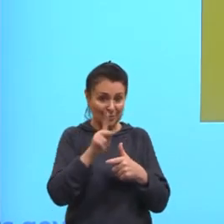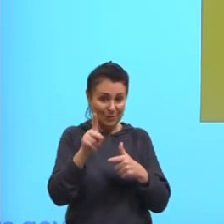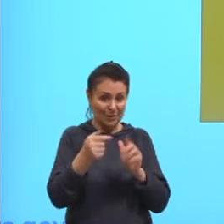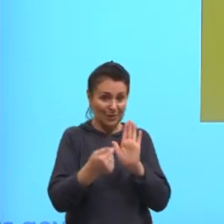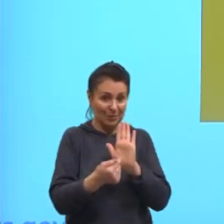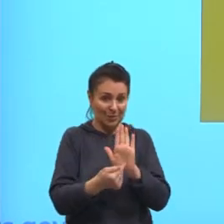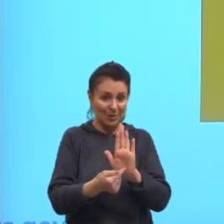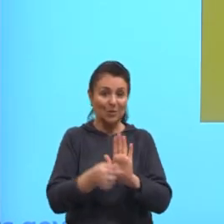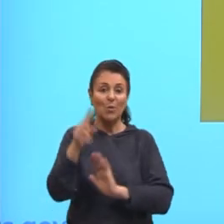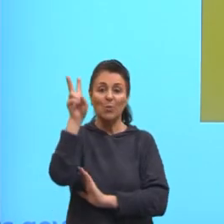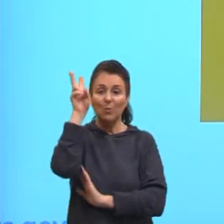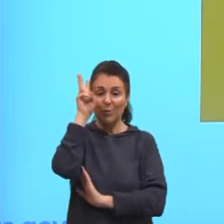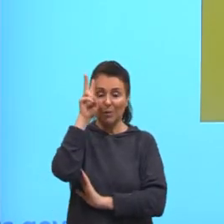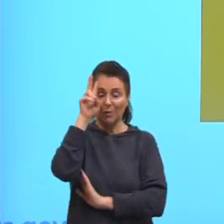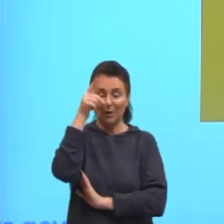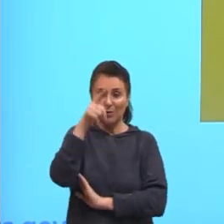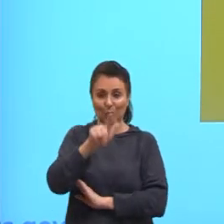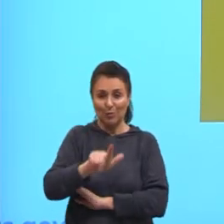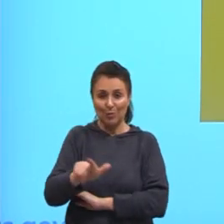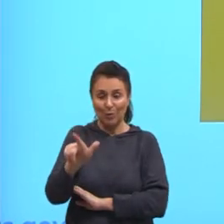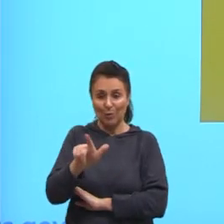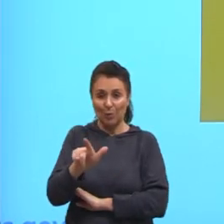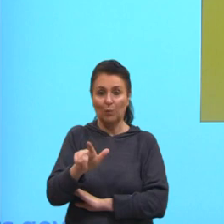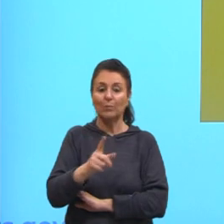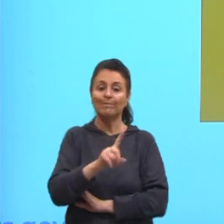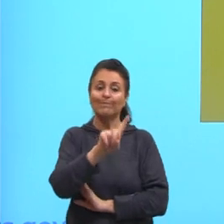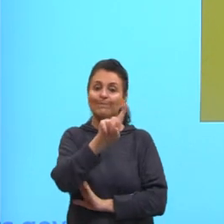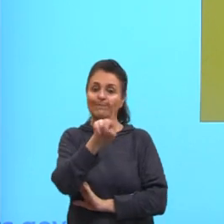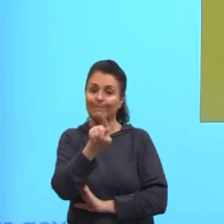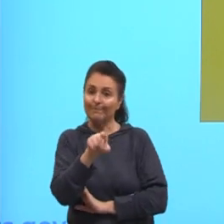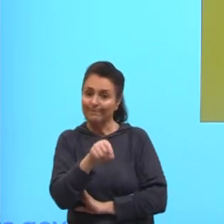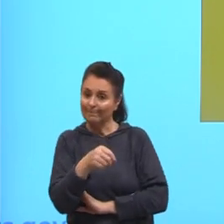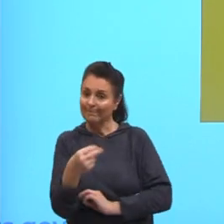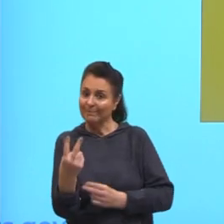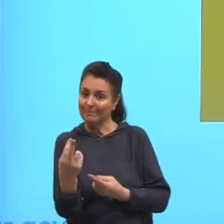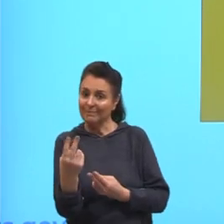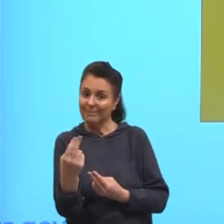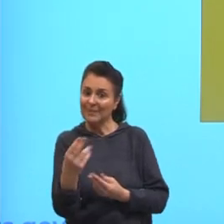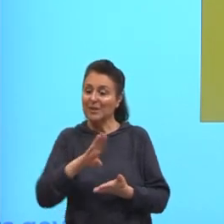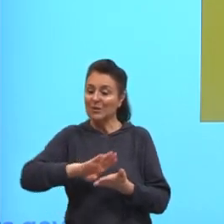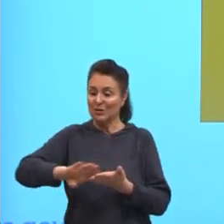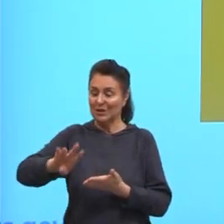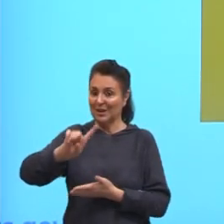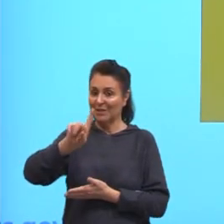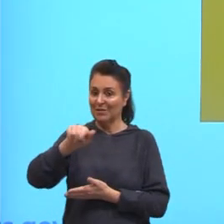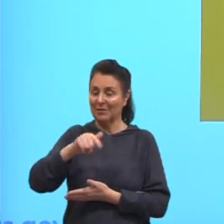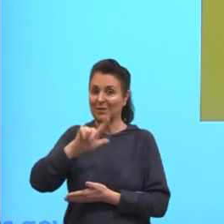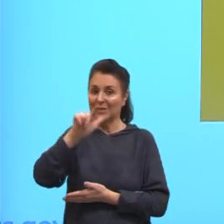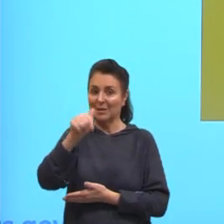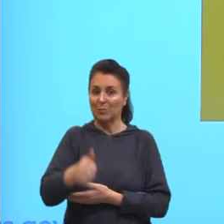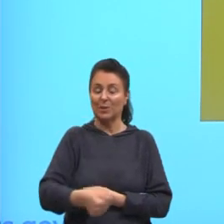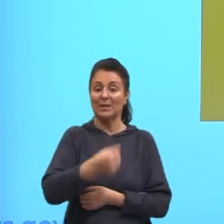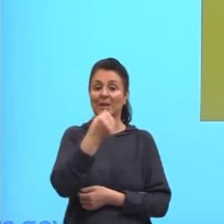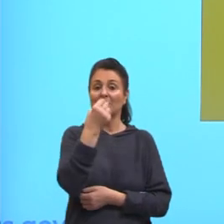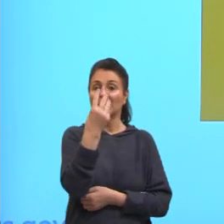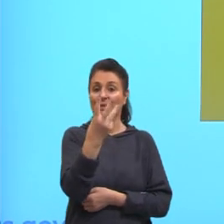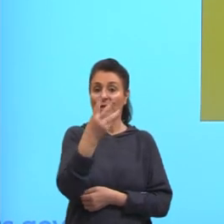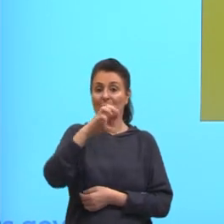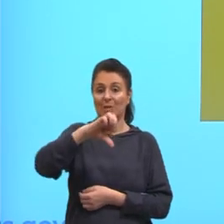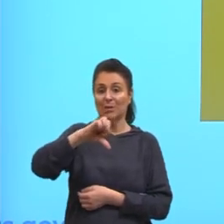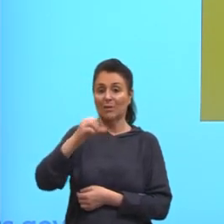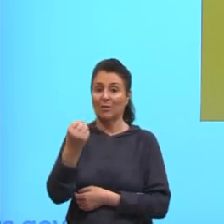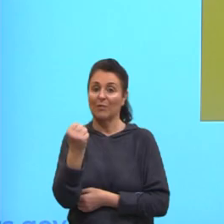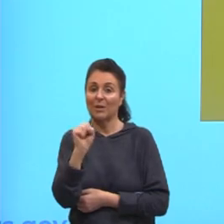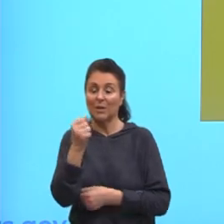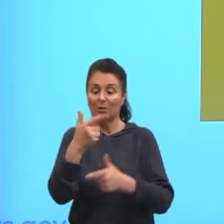para relembrarmos ali, igual as casas decimais e depois tira a vírgula. Então, ficaria 398